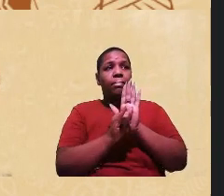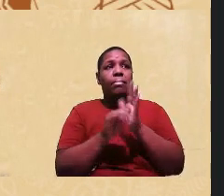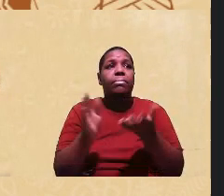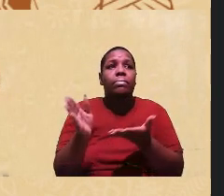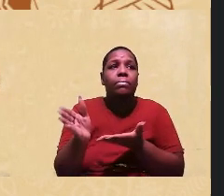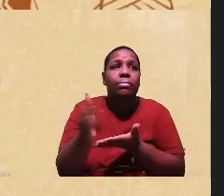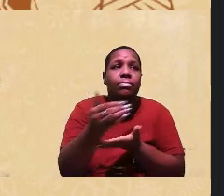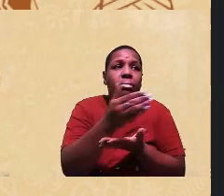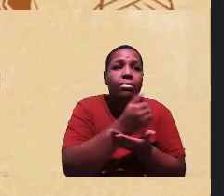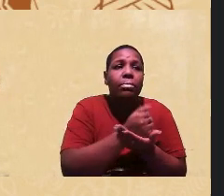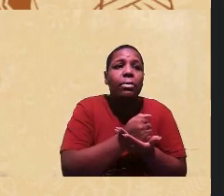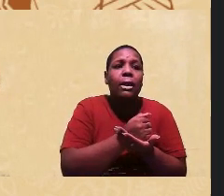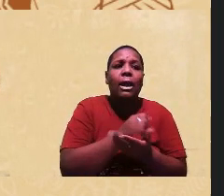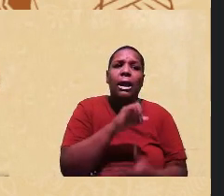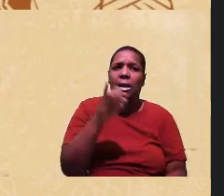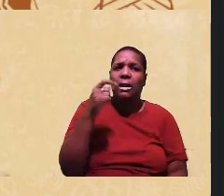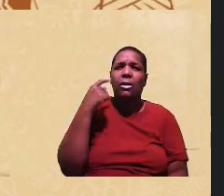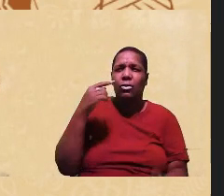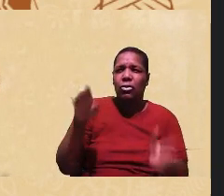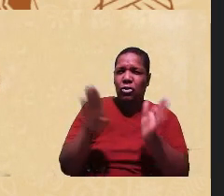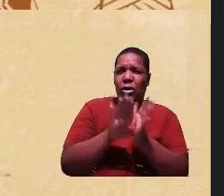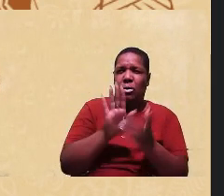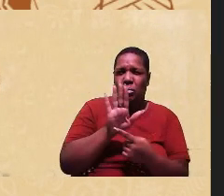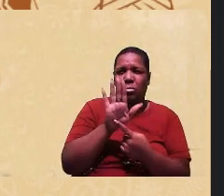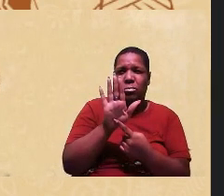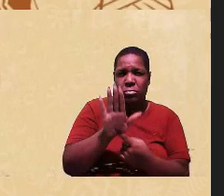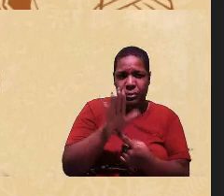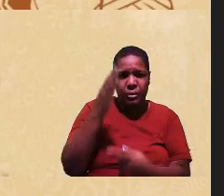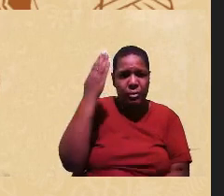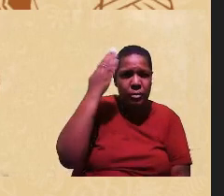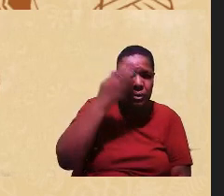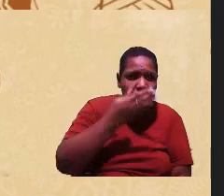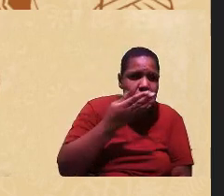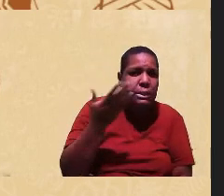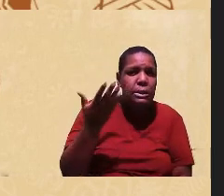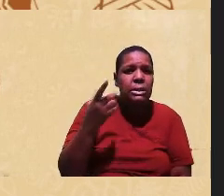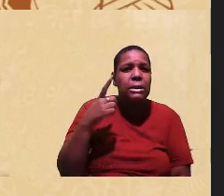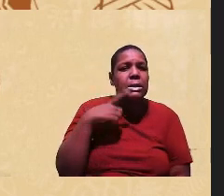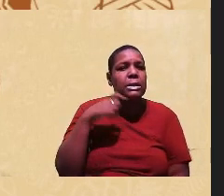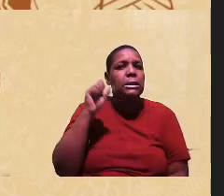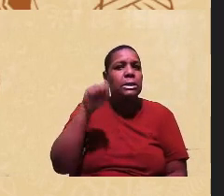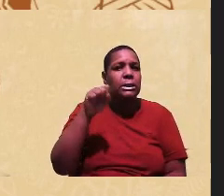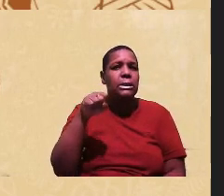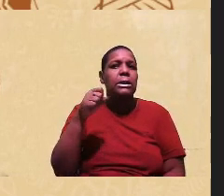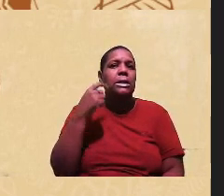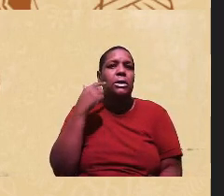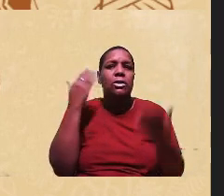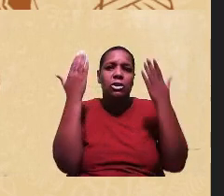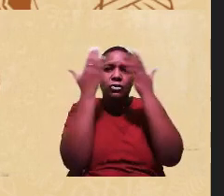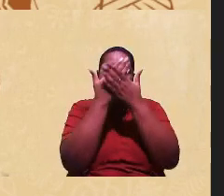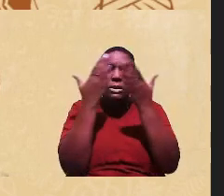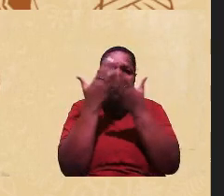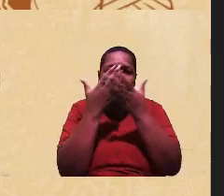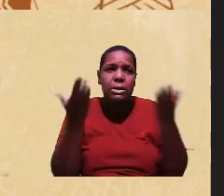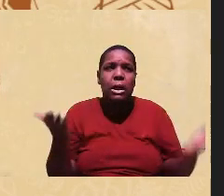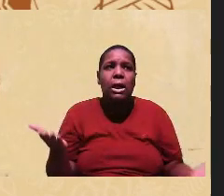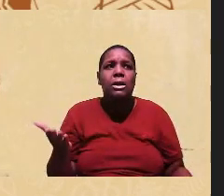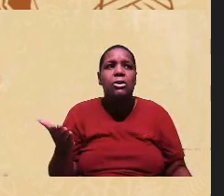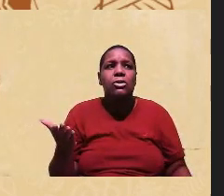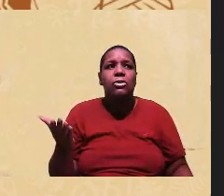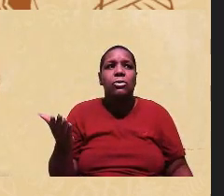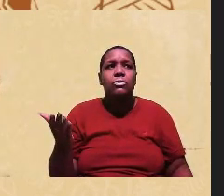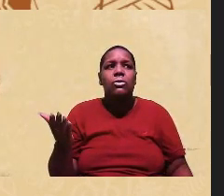e se isso chega a aparecer nas bancas como uma demanda ou se está mesmo no campo da invisibilidade eu